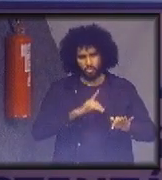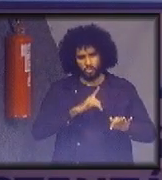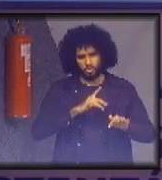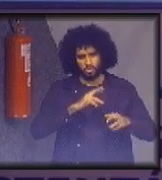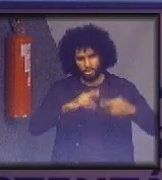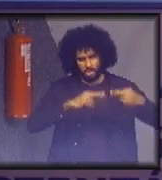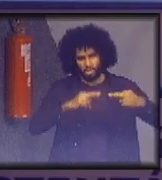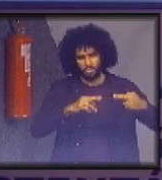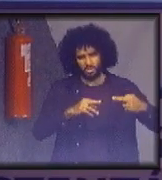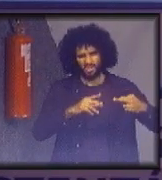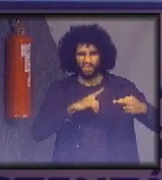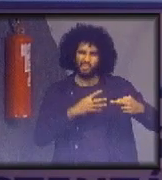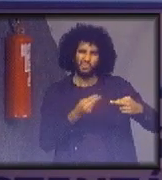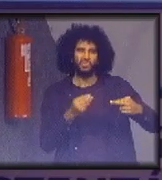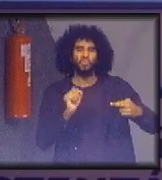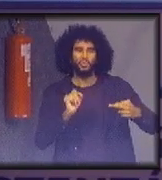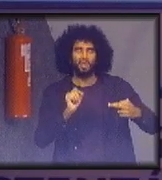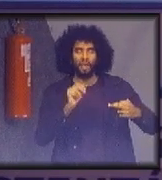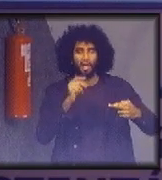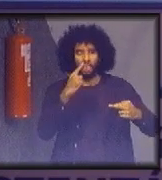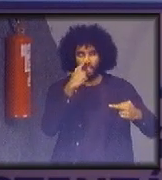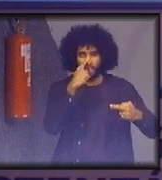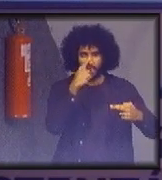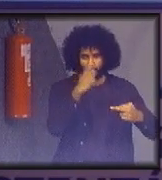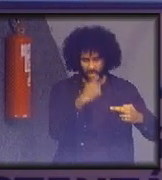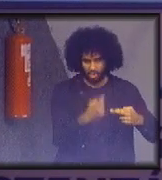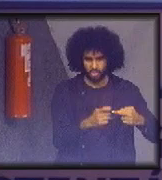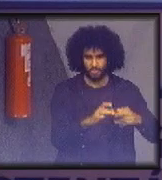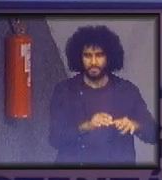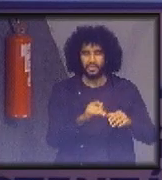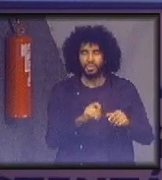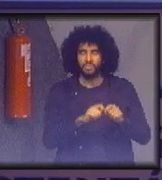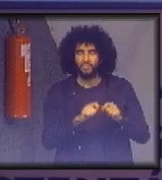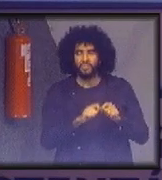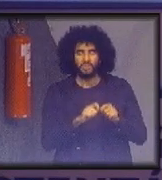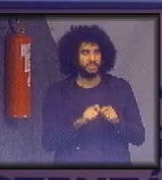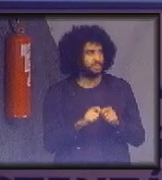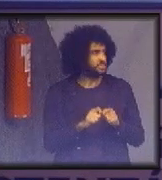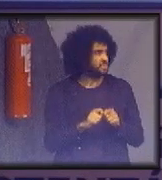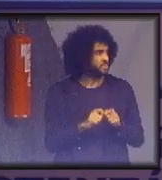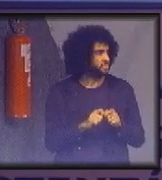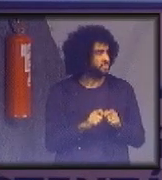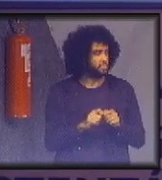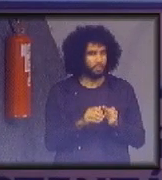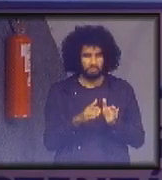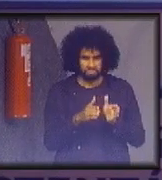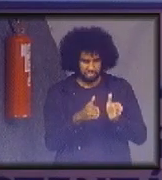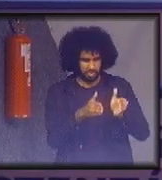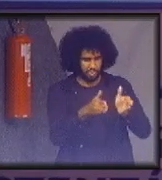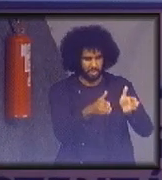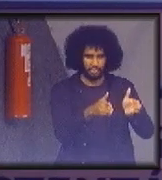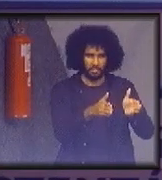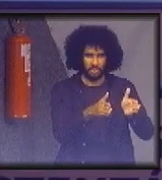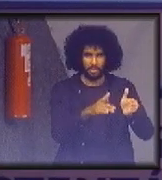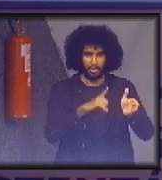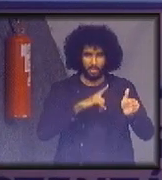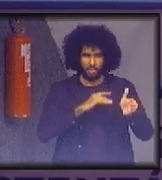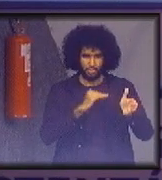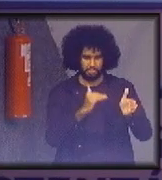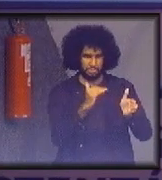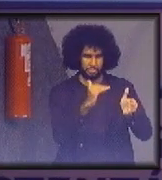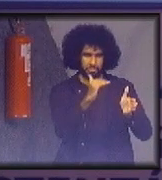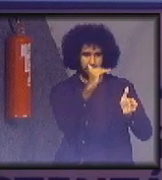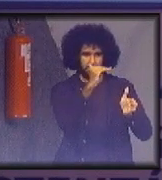grande parte é lixo, se fosse colocado em uma estrada de largura de 3,6 metros e fosse empilhado,